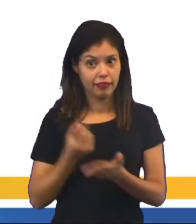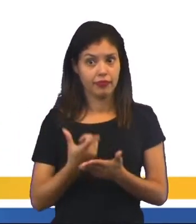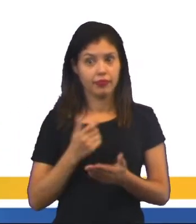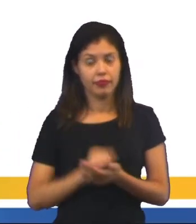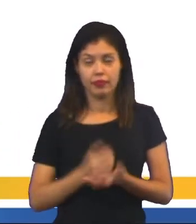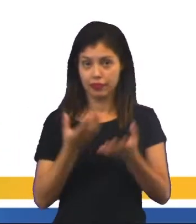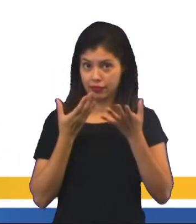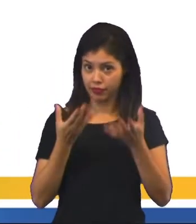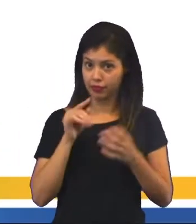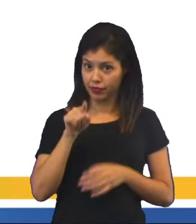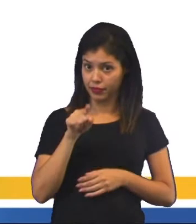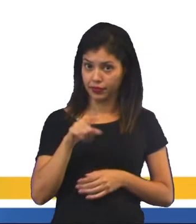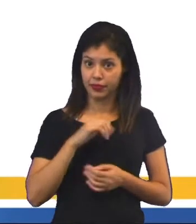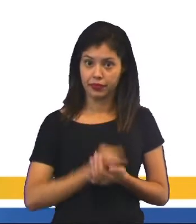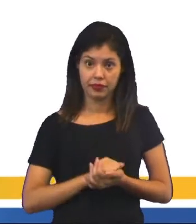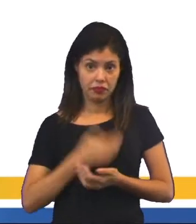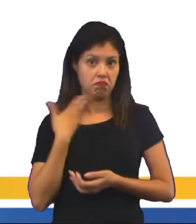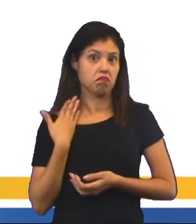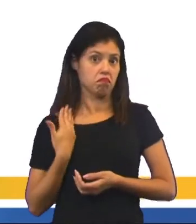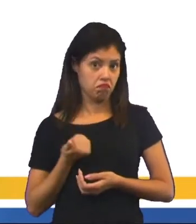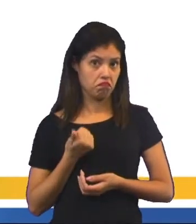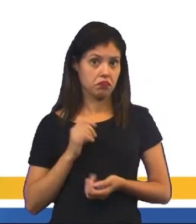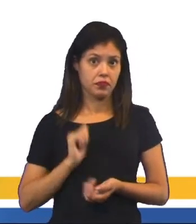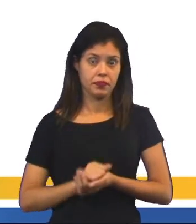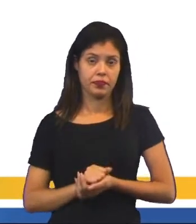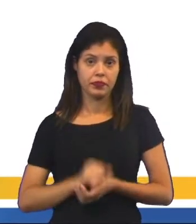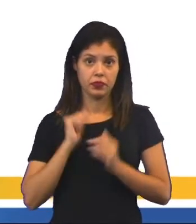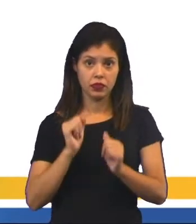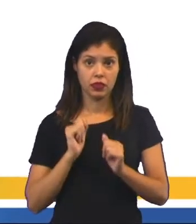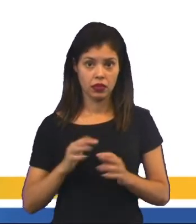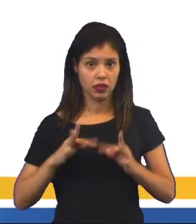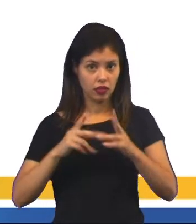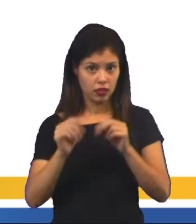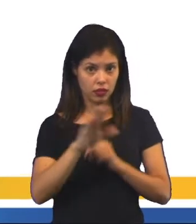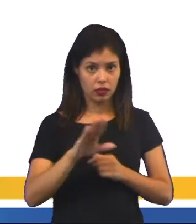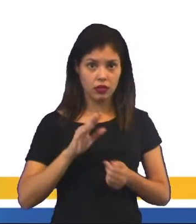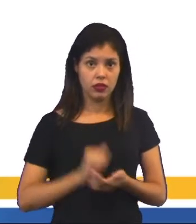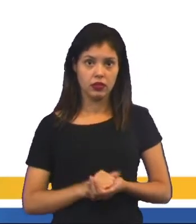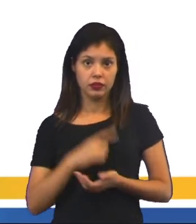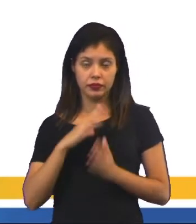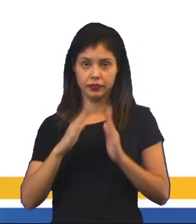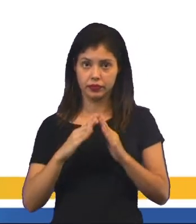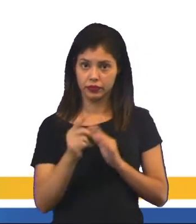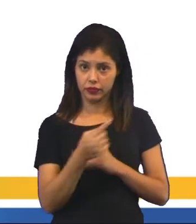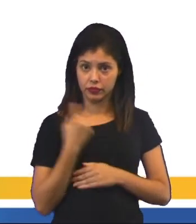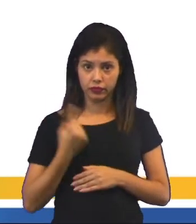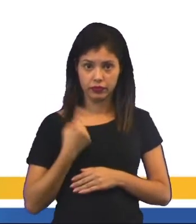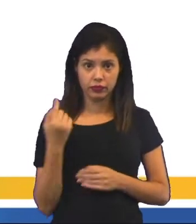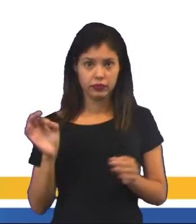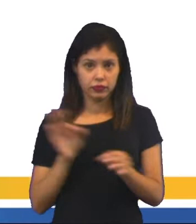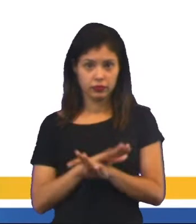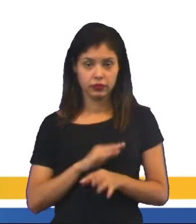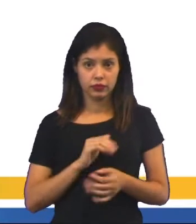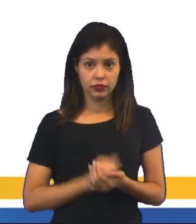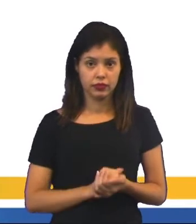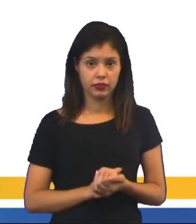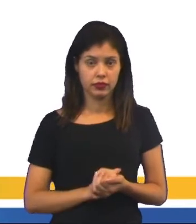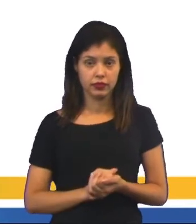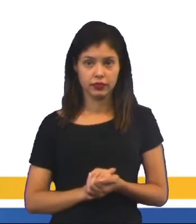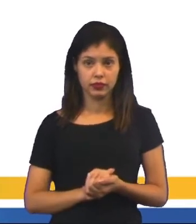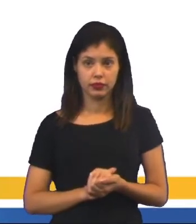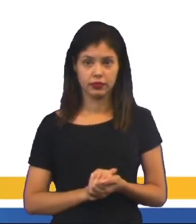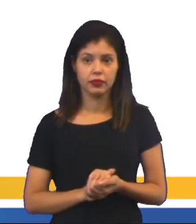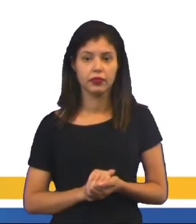Então, se você quiser um negócio sofisticado para poder recolher todo o pozinho que está na casa sozinho, e quando terminar o serviço,